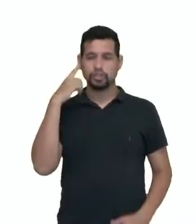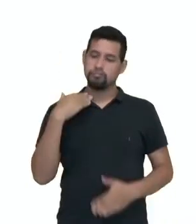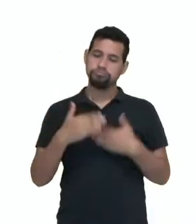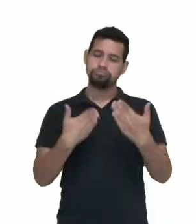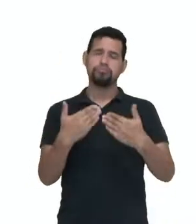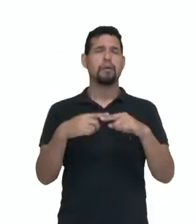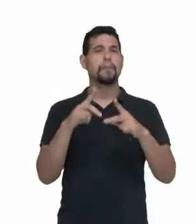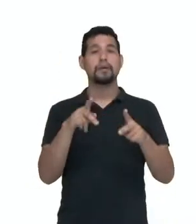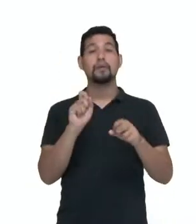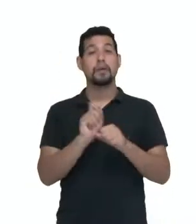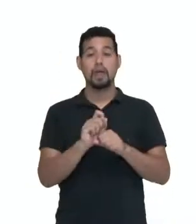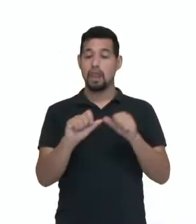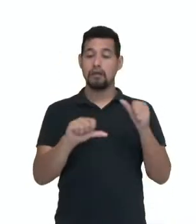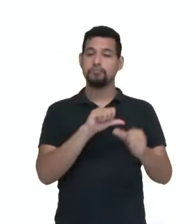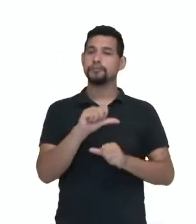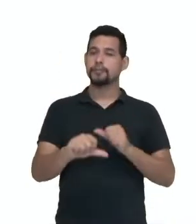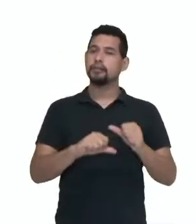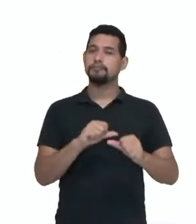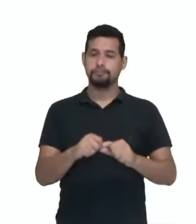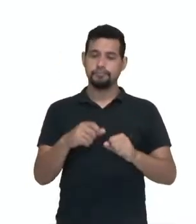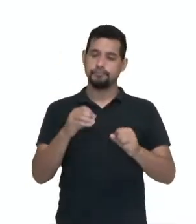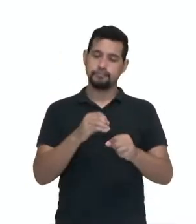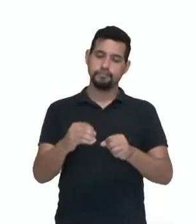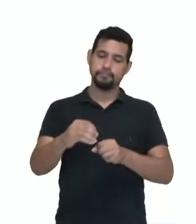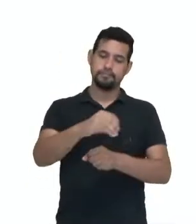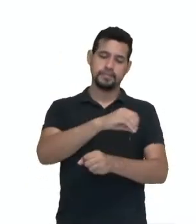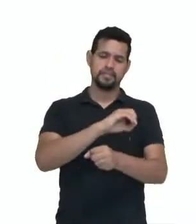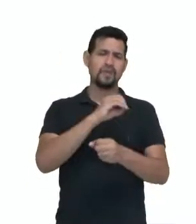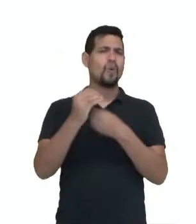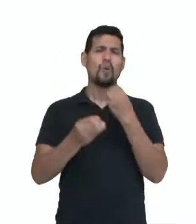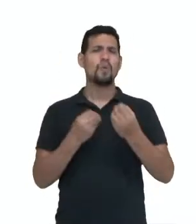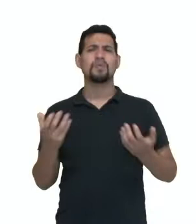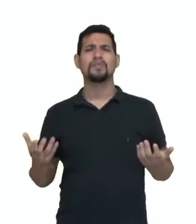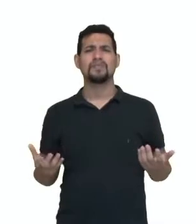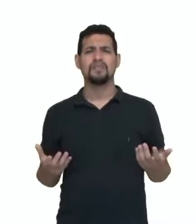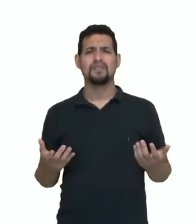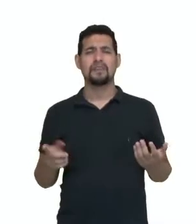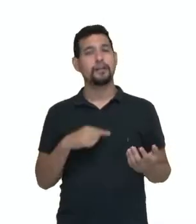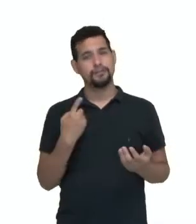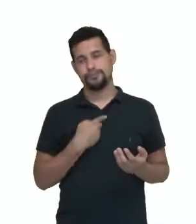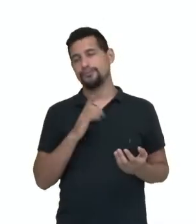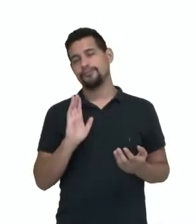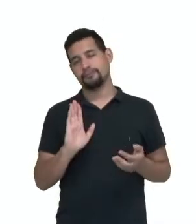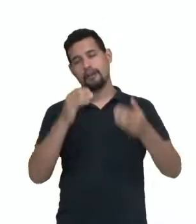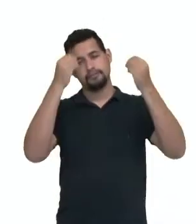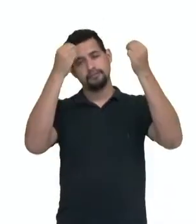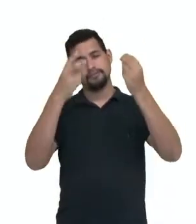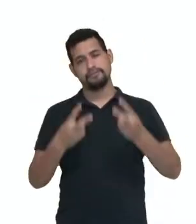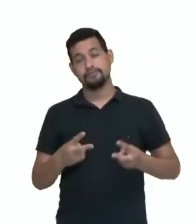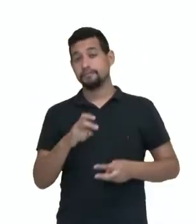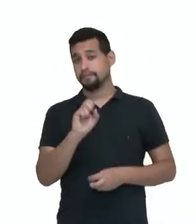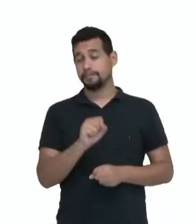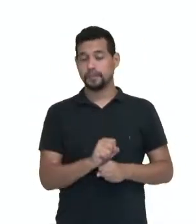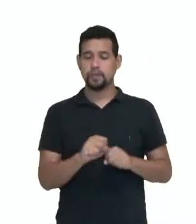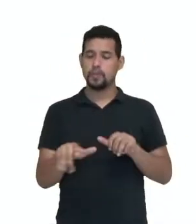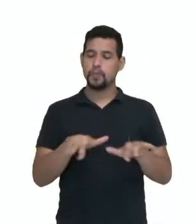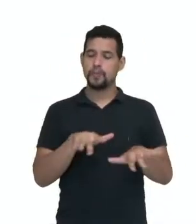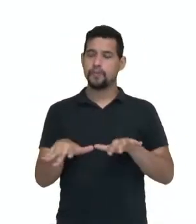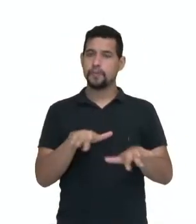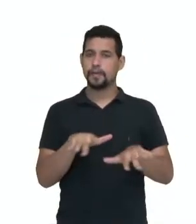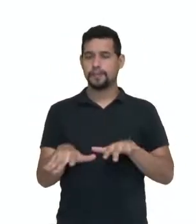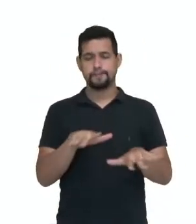percebe-se que ela muda de posição. Como assim? Nós já falamos do movimento